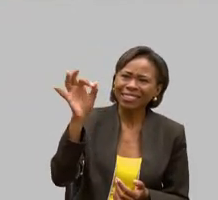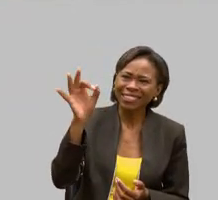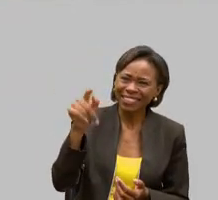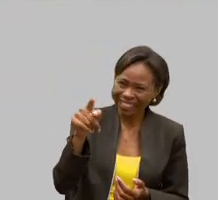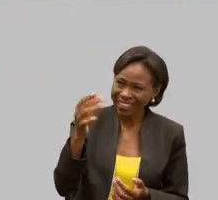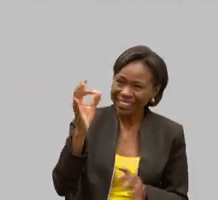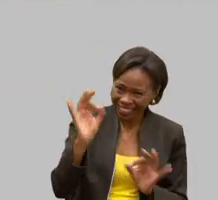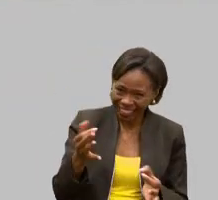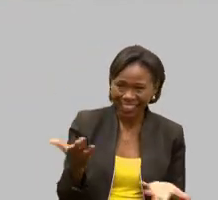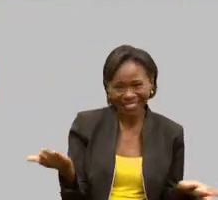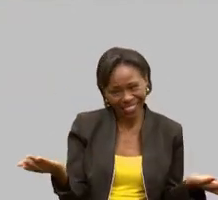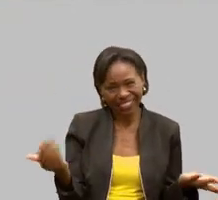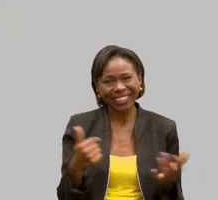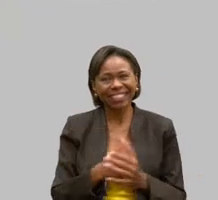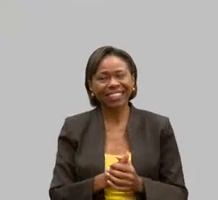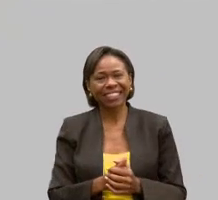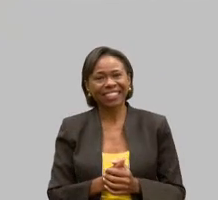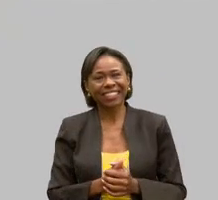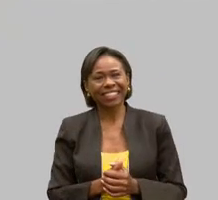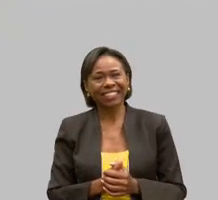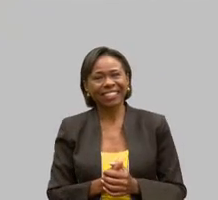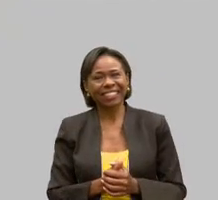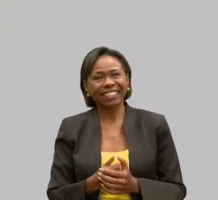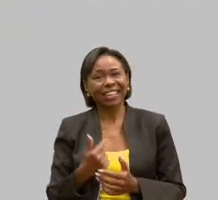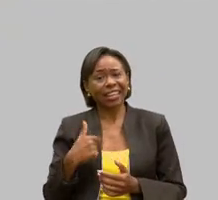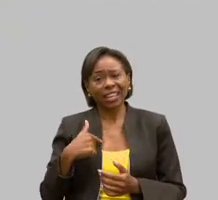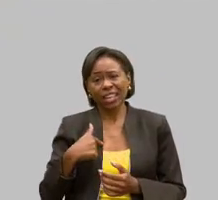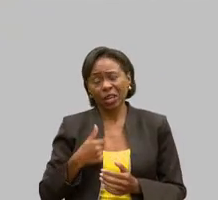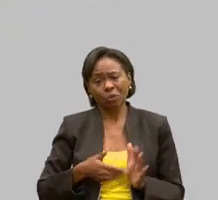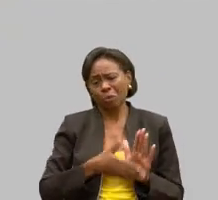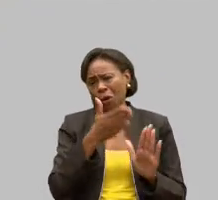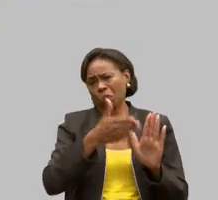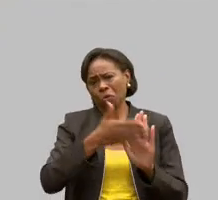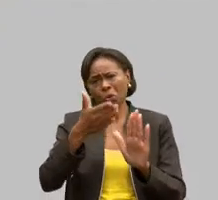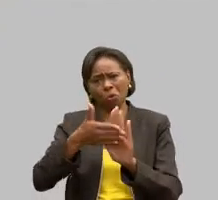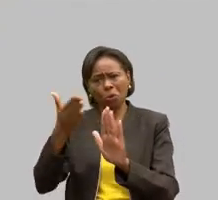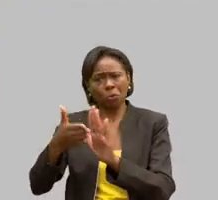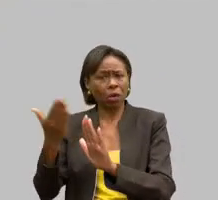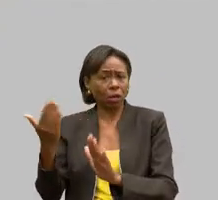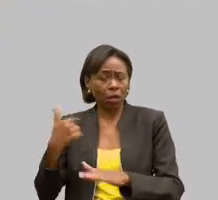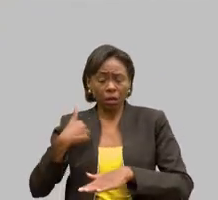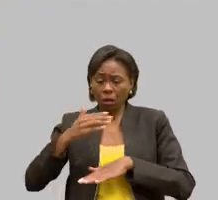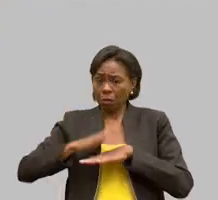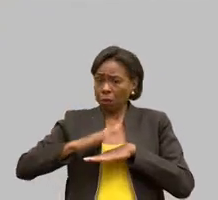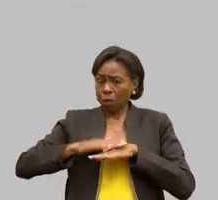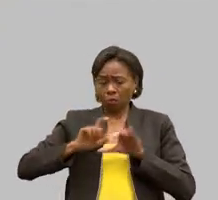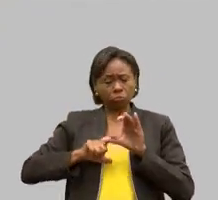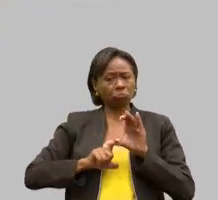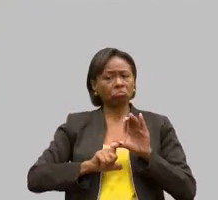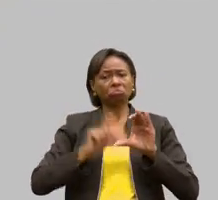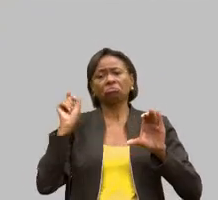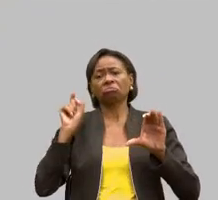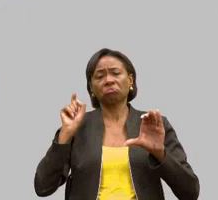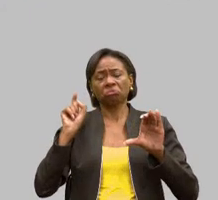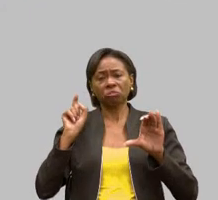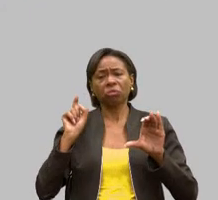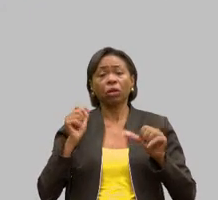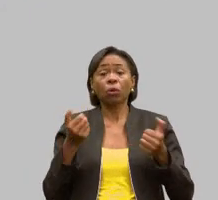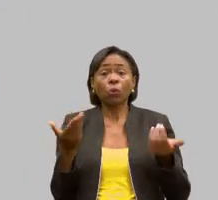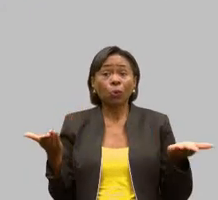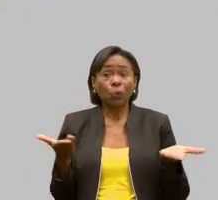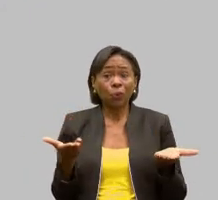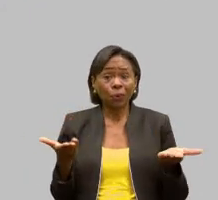BH, para outros cantos. Então, assim, tenho uma autonomia, independência. E hoje eu sou